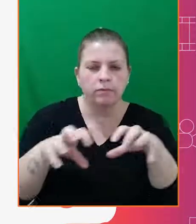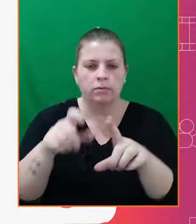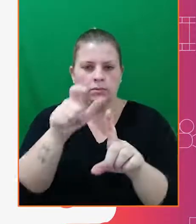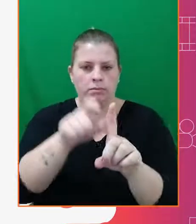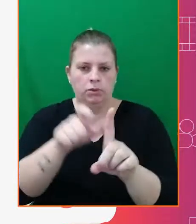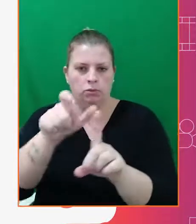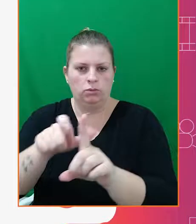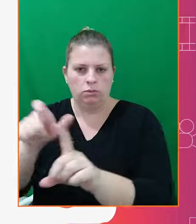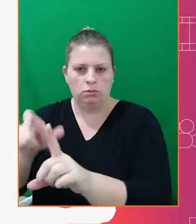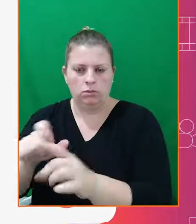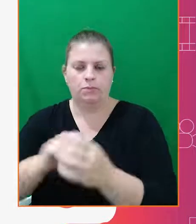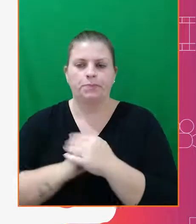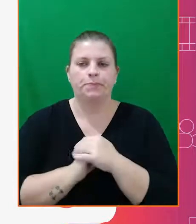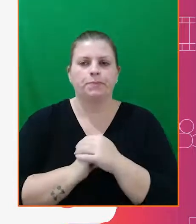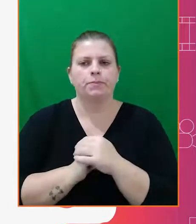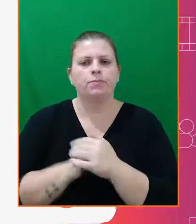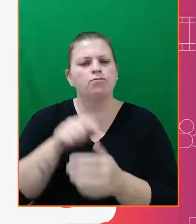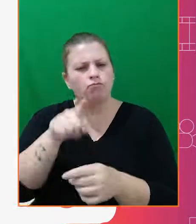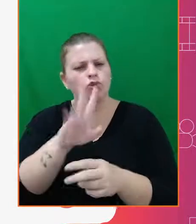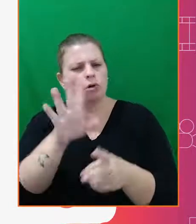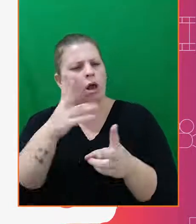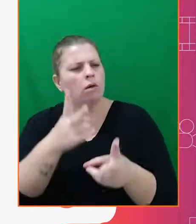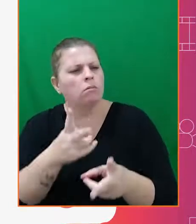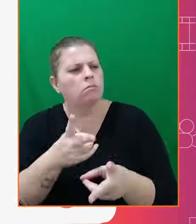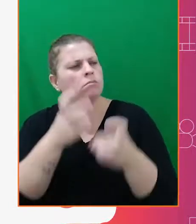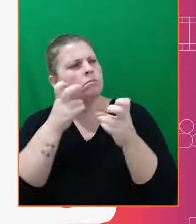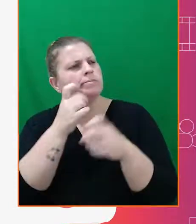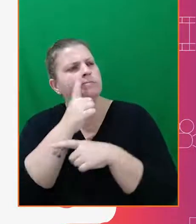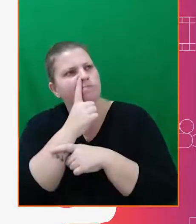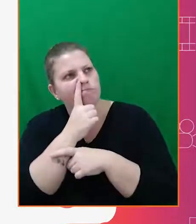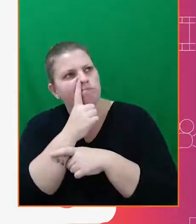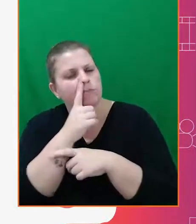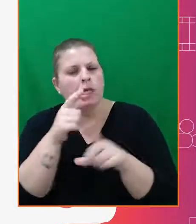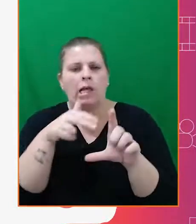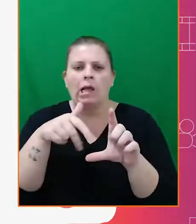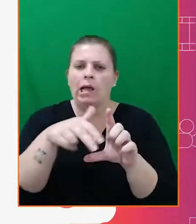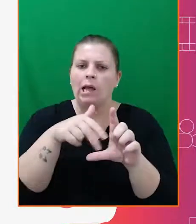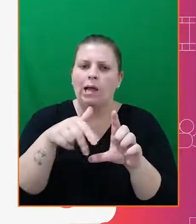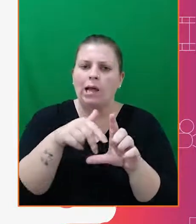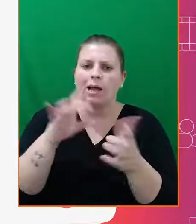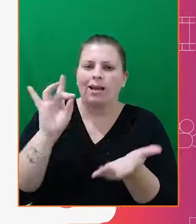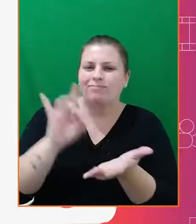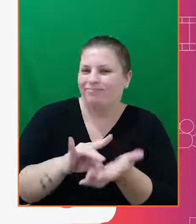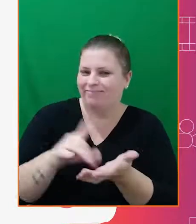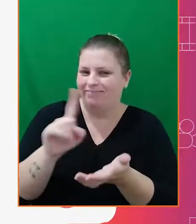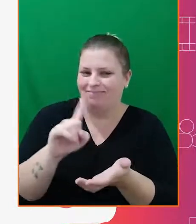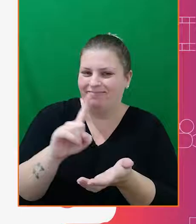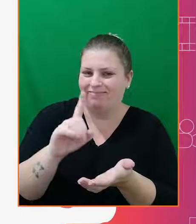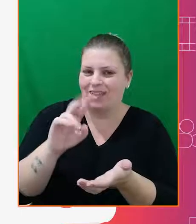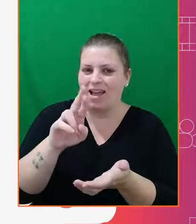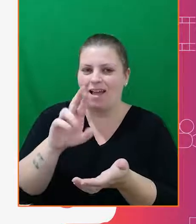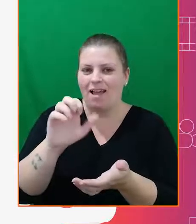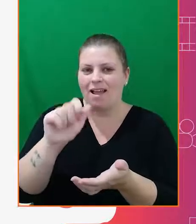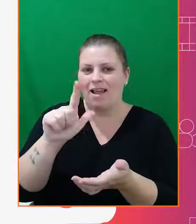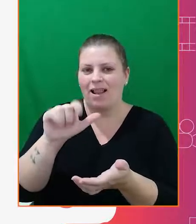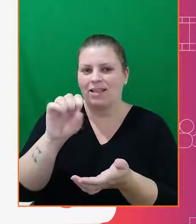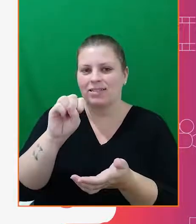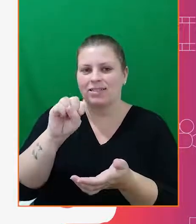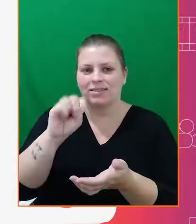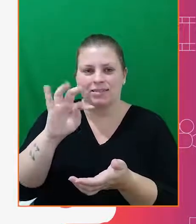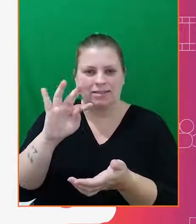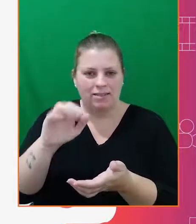personagens. Você já reparou que em animações não realistas, é comum que os